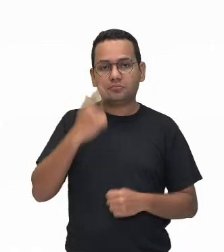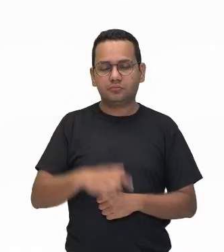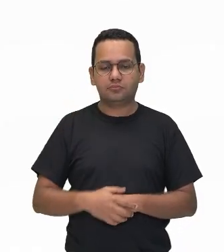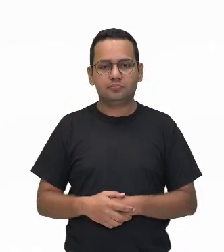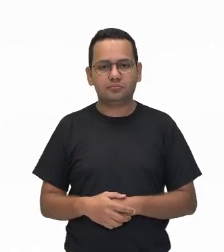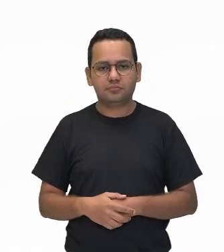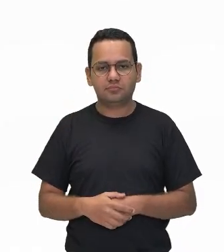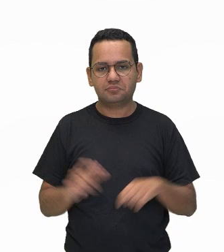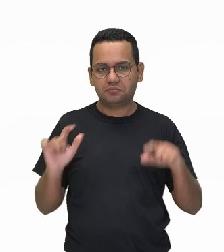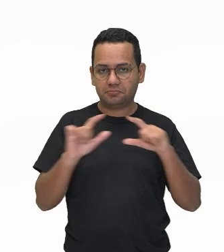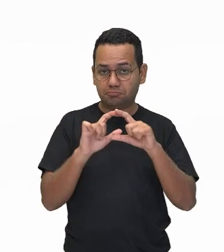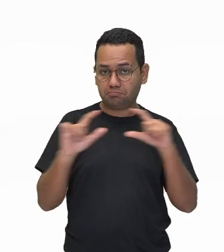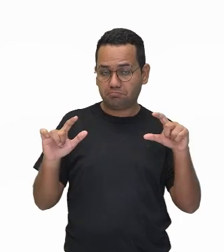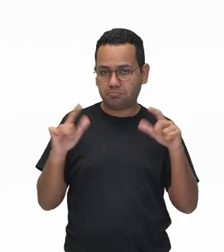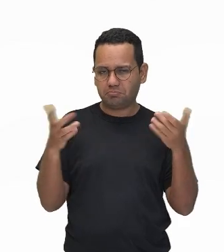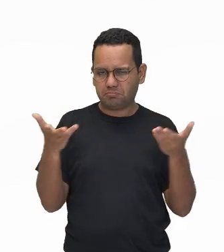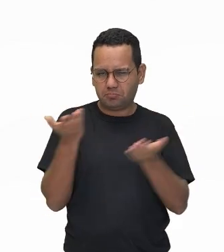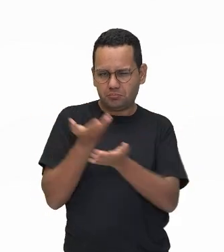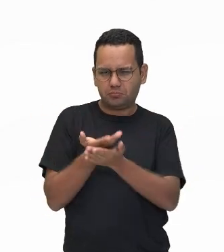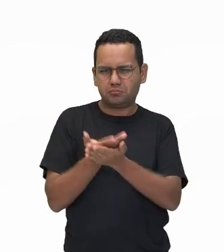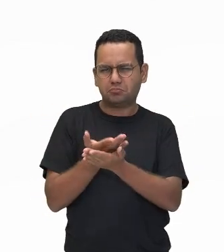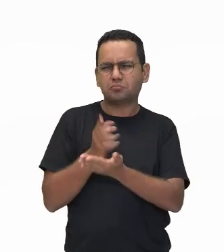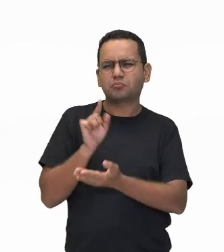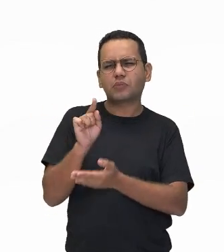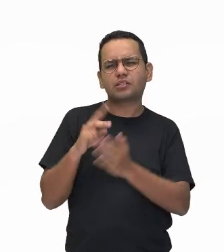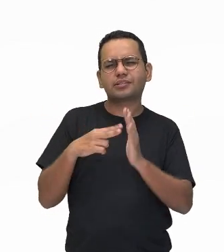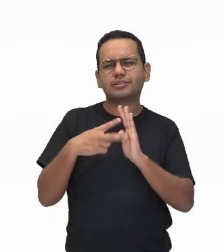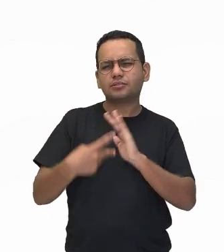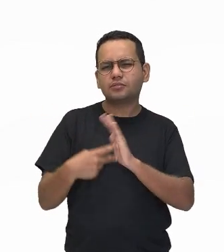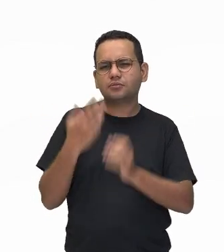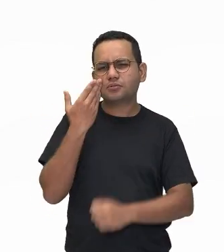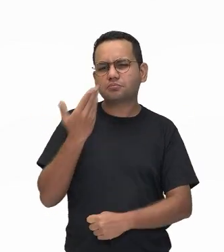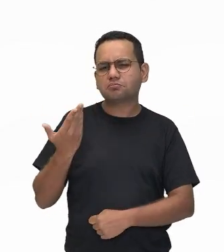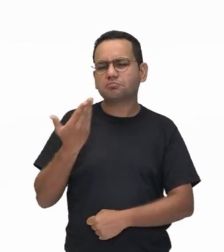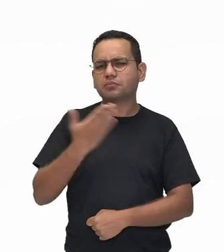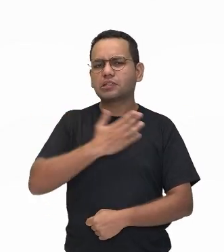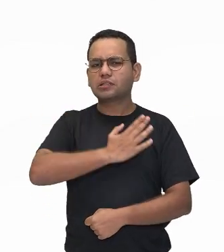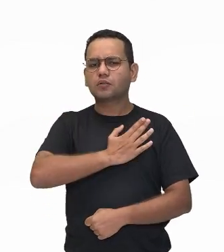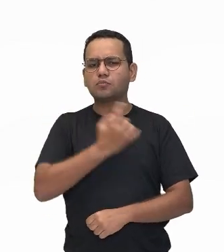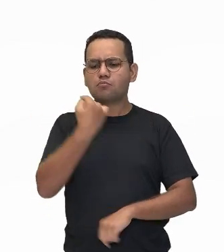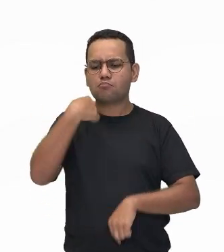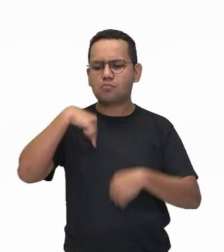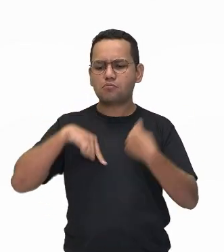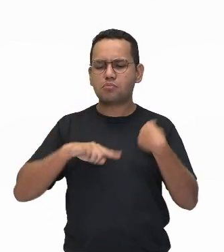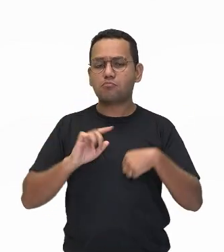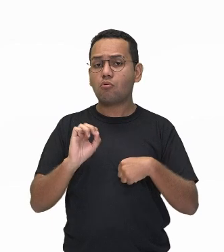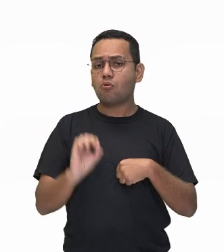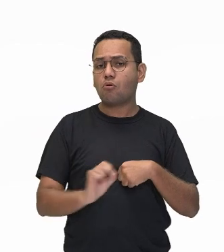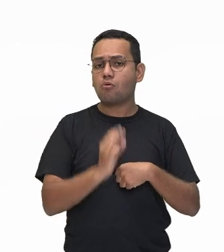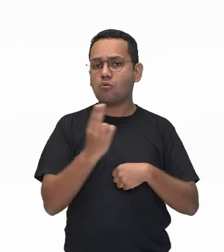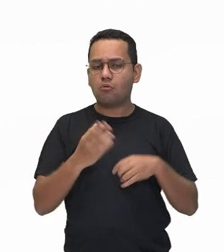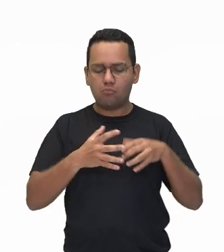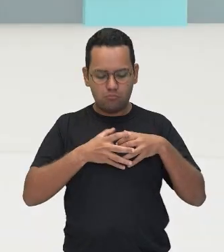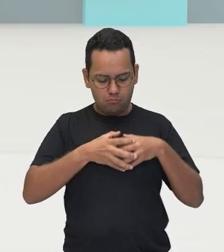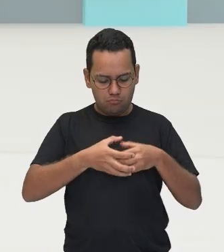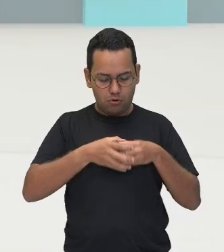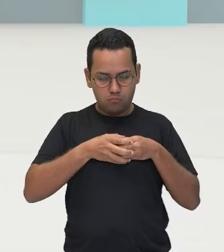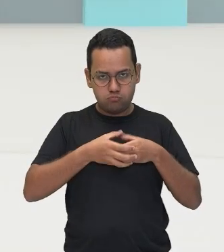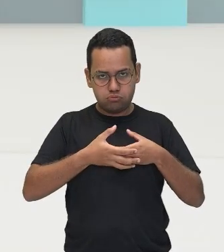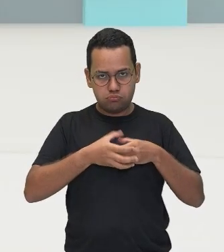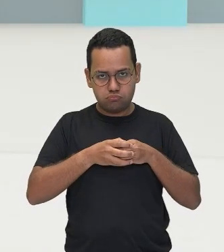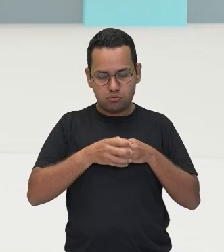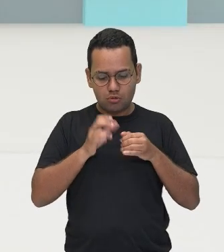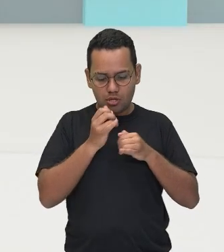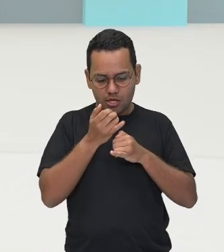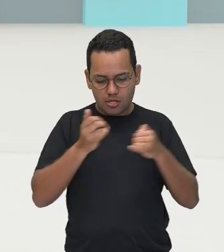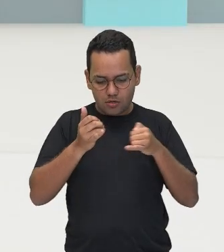grande para vocês. O que é isso, professor? Sistema cardiovascular ou circulatório. Então, está aí, vocês vão ver